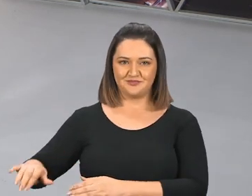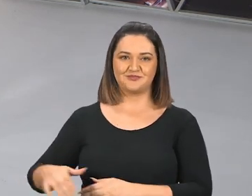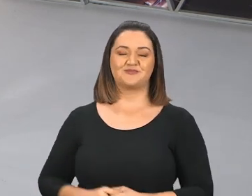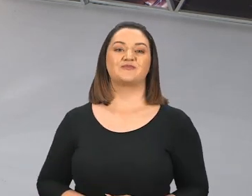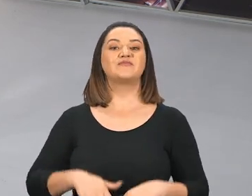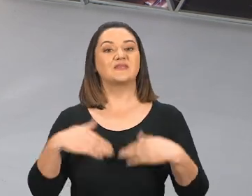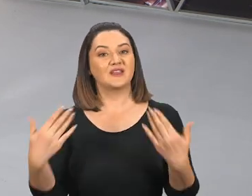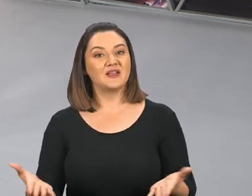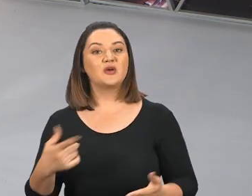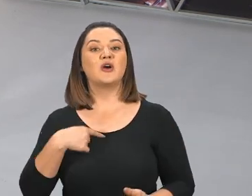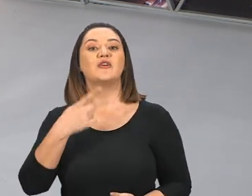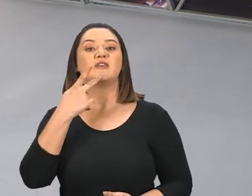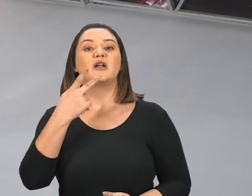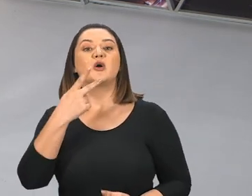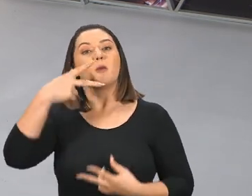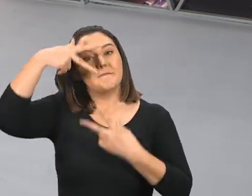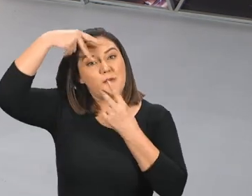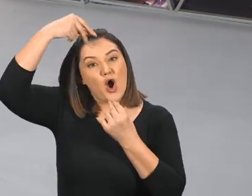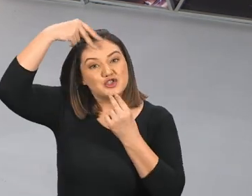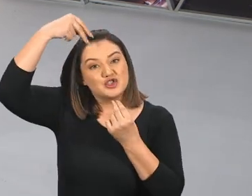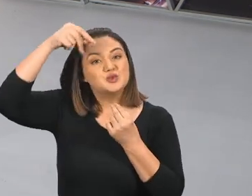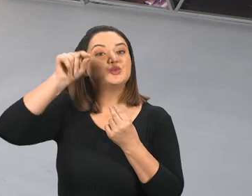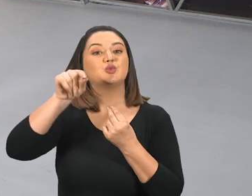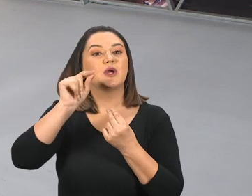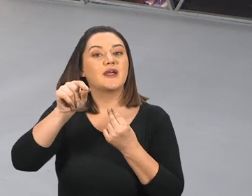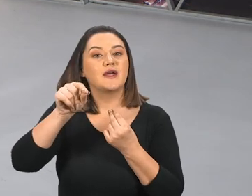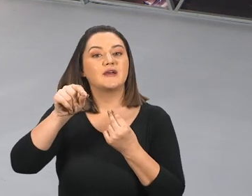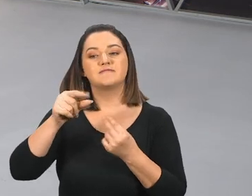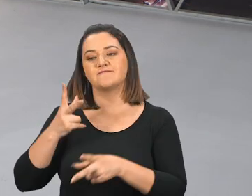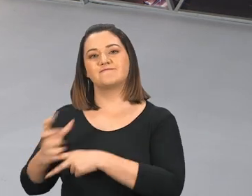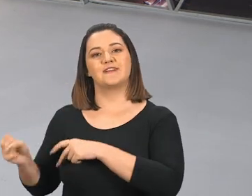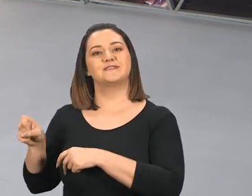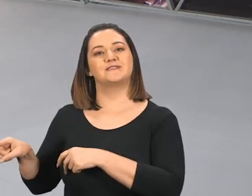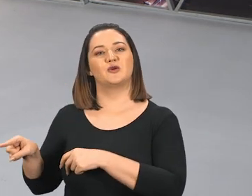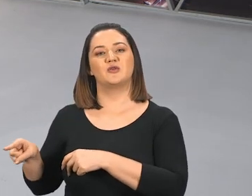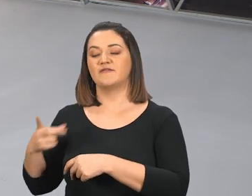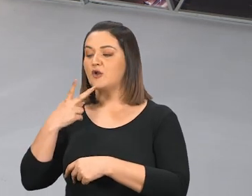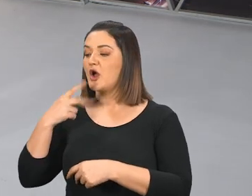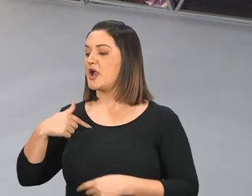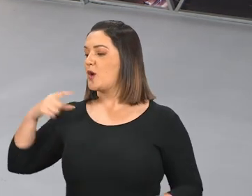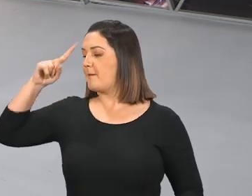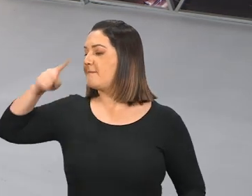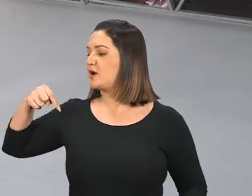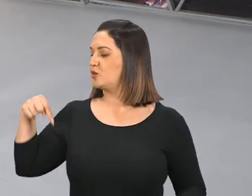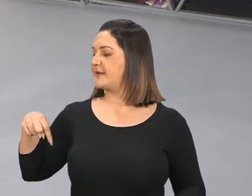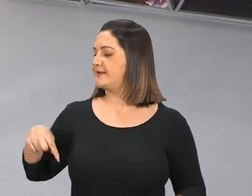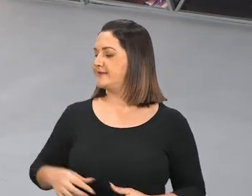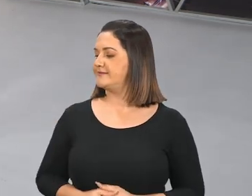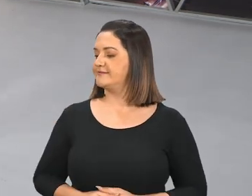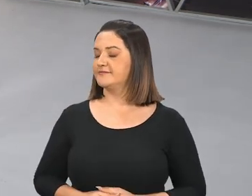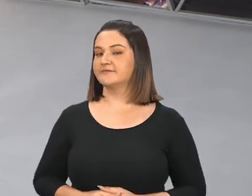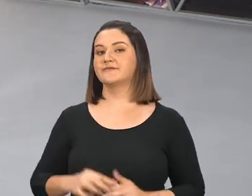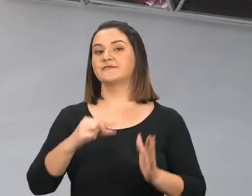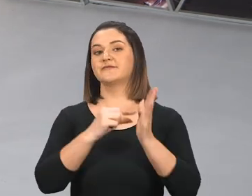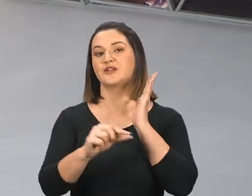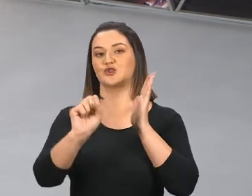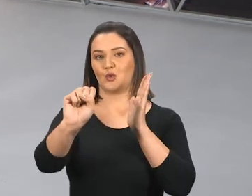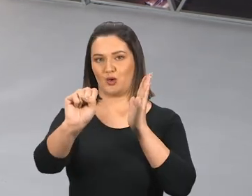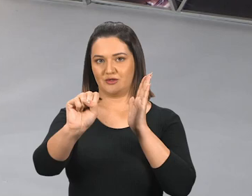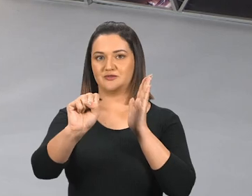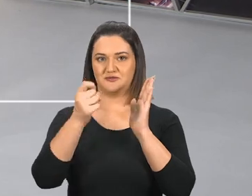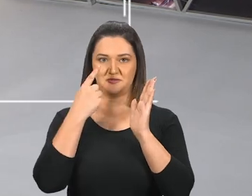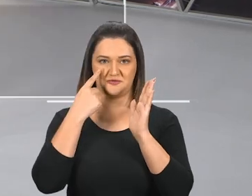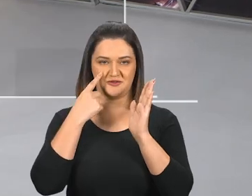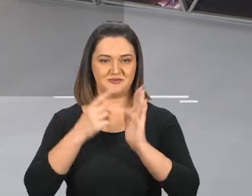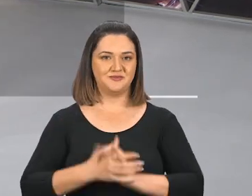Derrotou o carneiro, Quebrou os dois chifres do carneiro, E falou assim, E quem manda aqui sou eu. E venceu a batalha. Verso número 8,